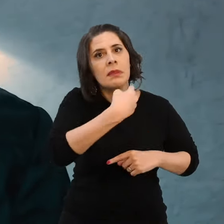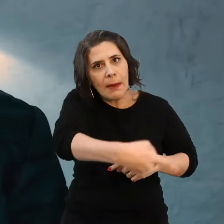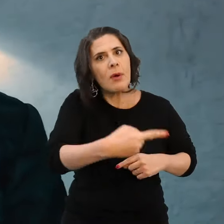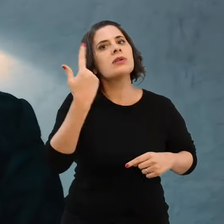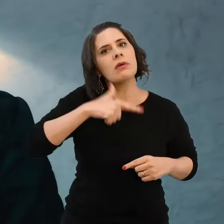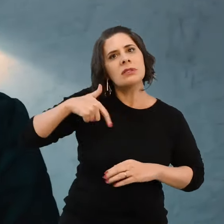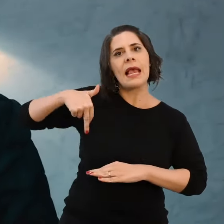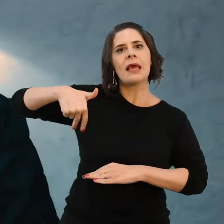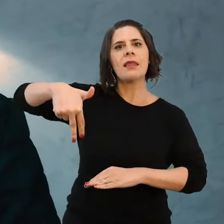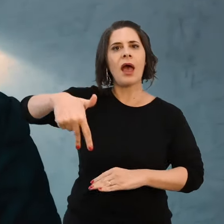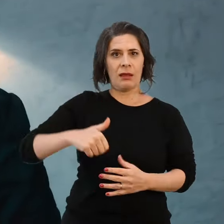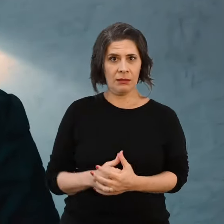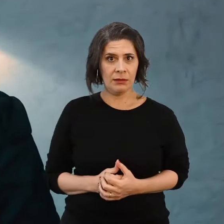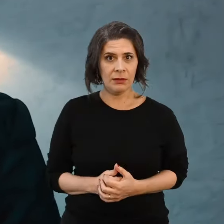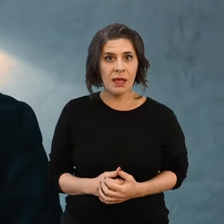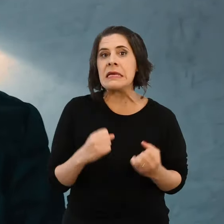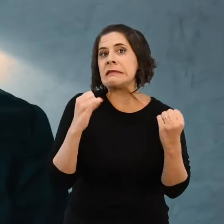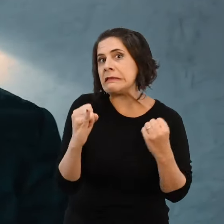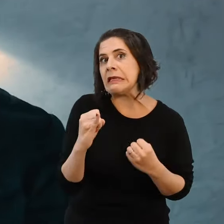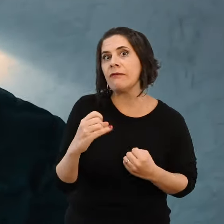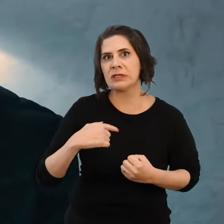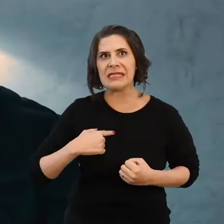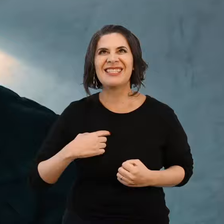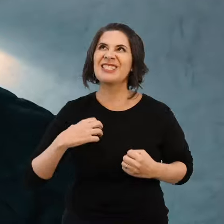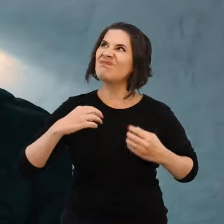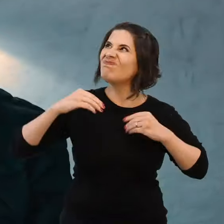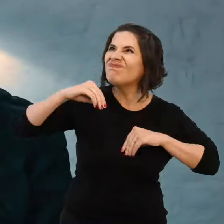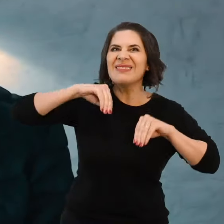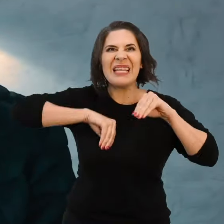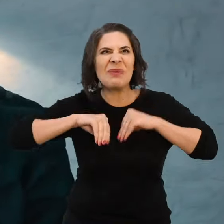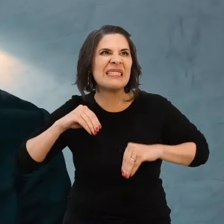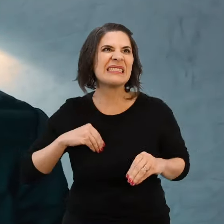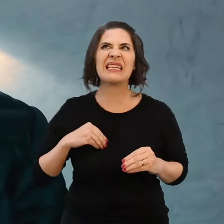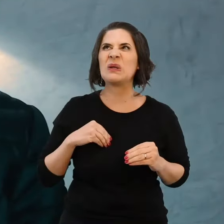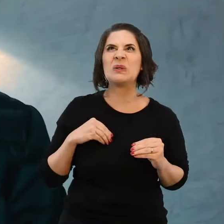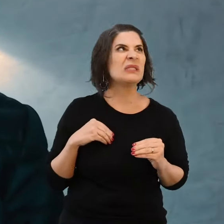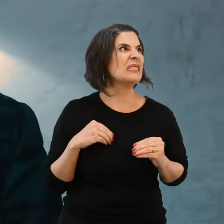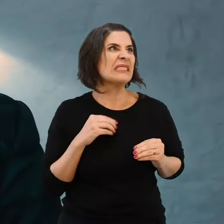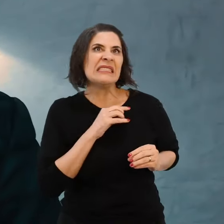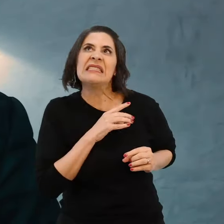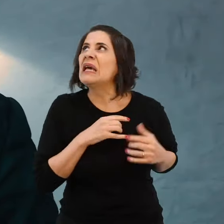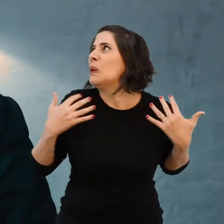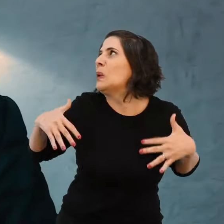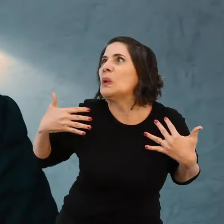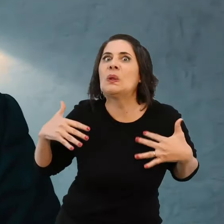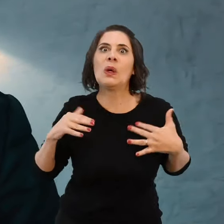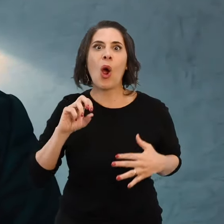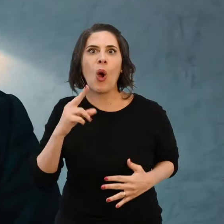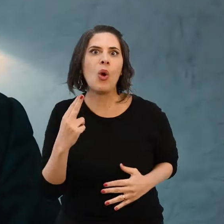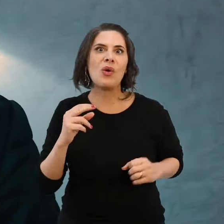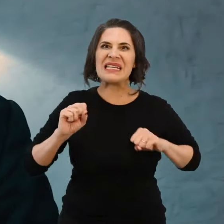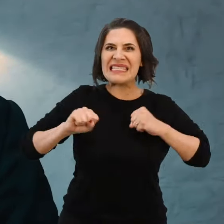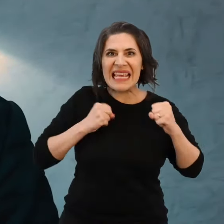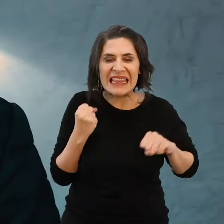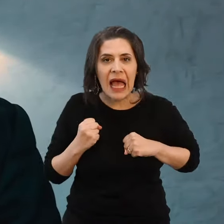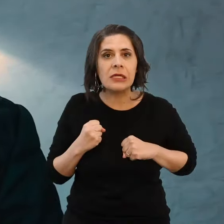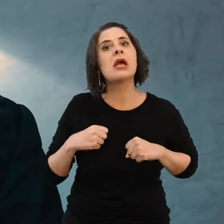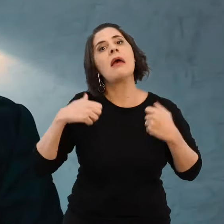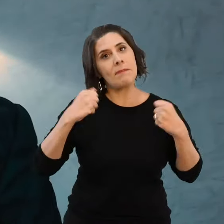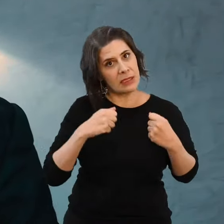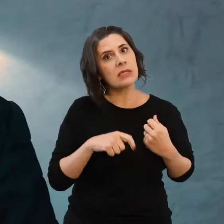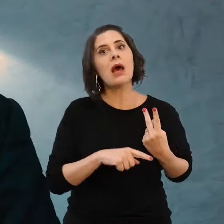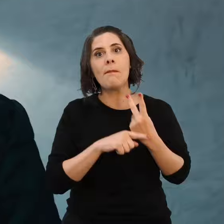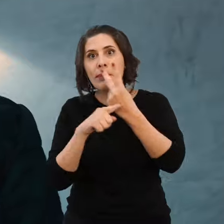com depressão, quem está lidando com síndrome do pânico, com crises de ansiedade também, tem que procurar bons médicos, bons